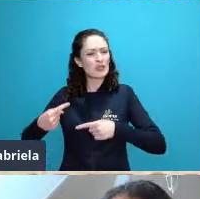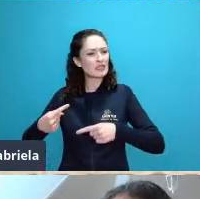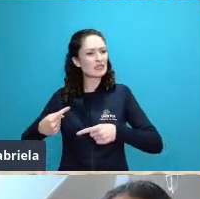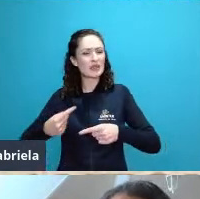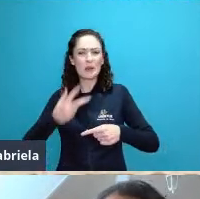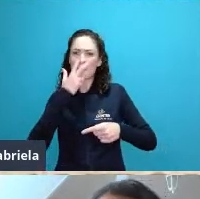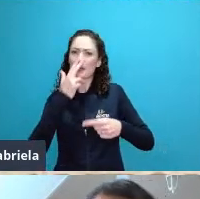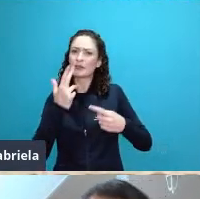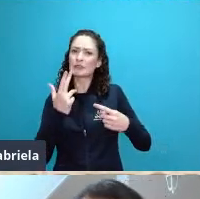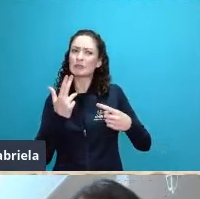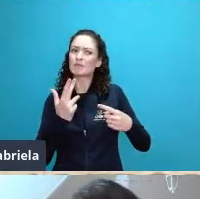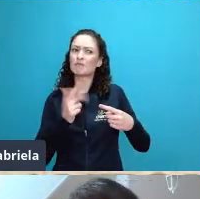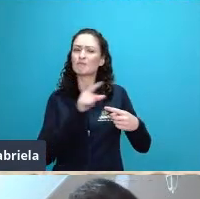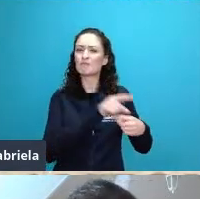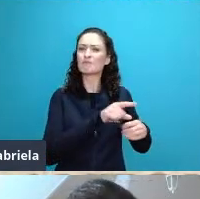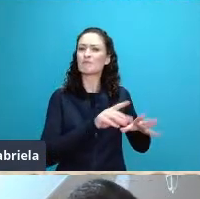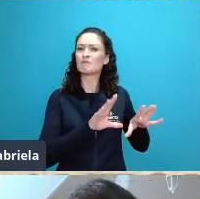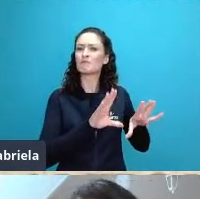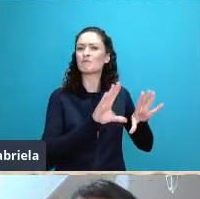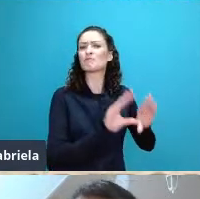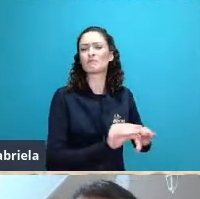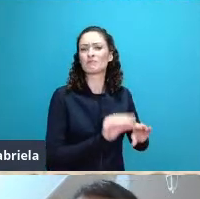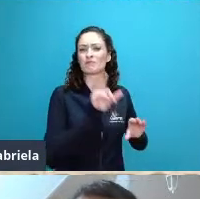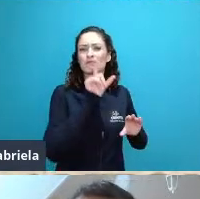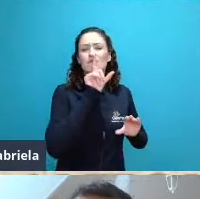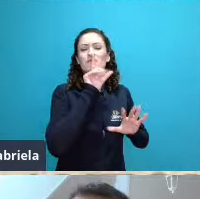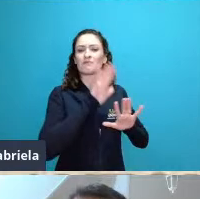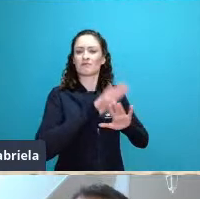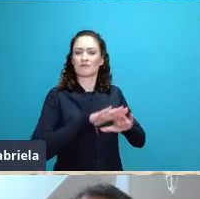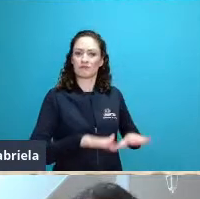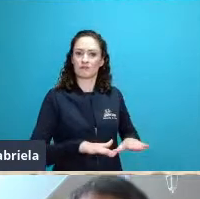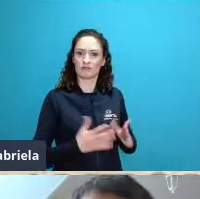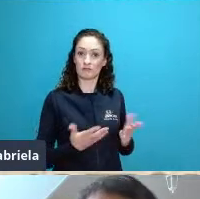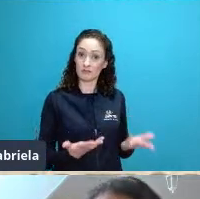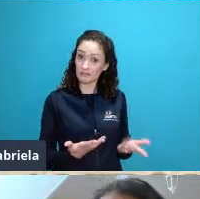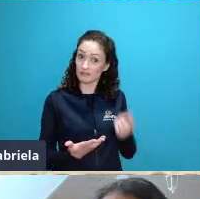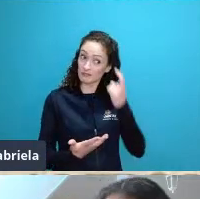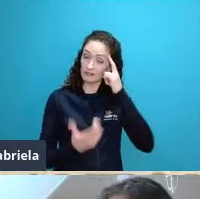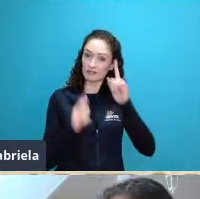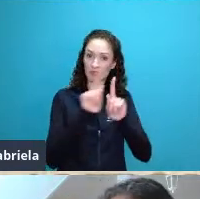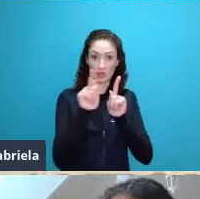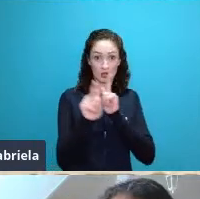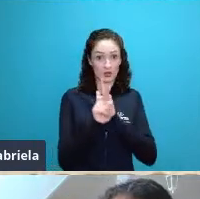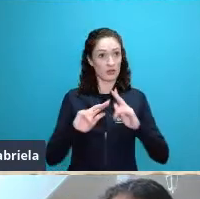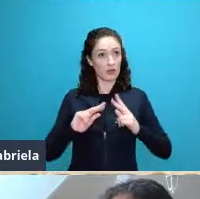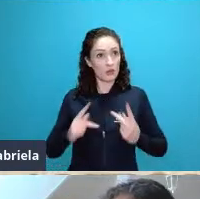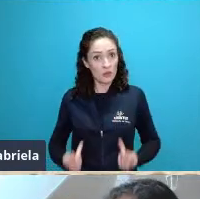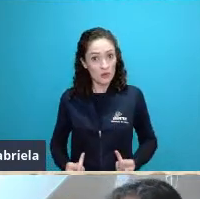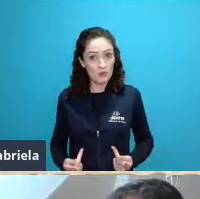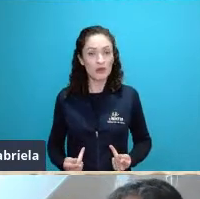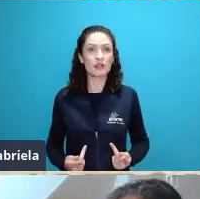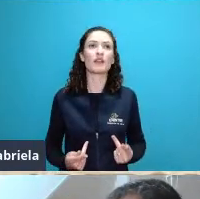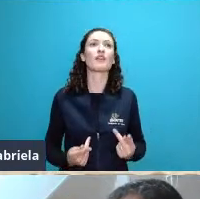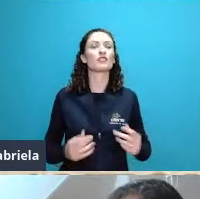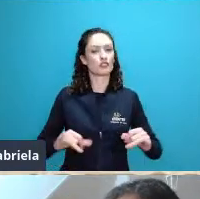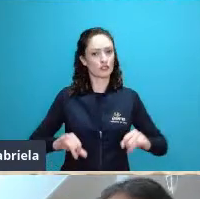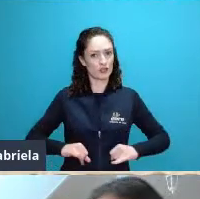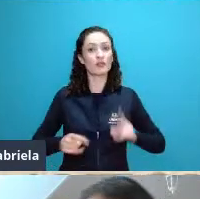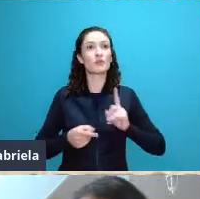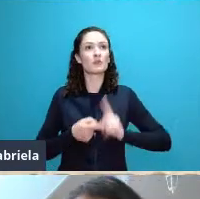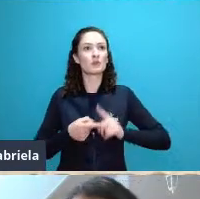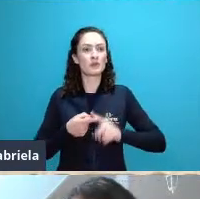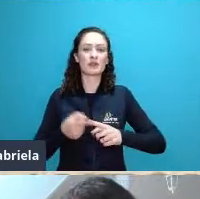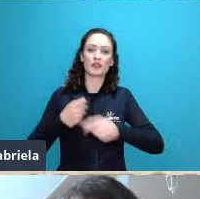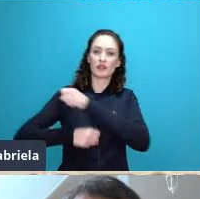na política então grande parte da geografia humana acaba sofrendo fortemente no final da década de 60